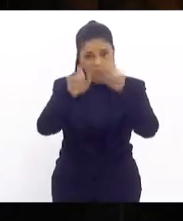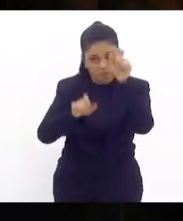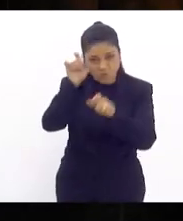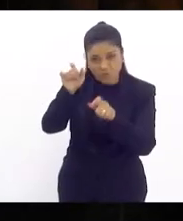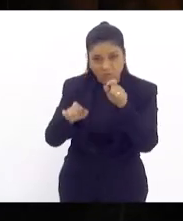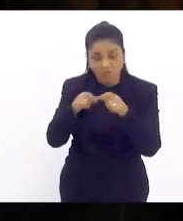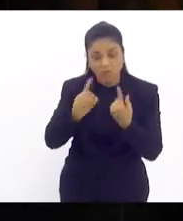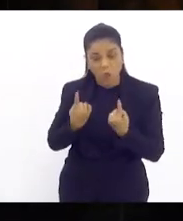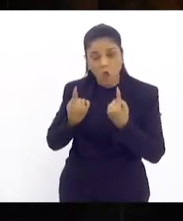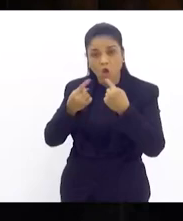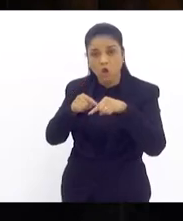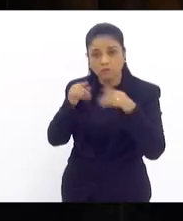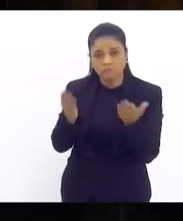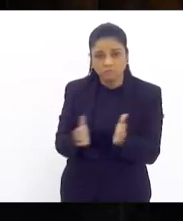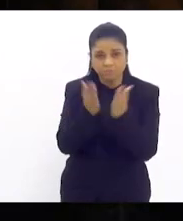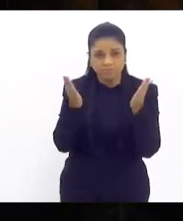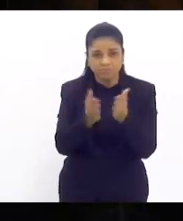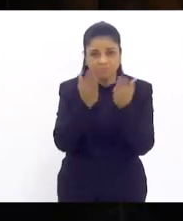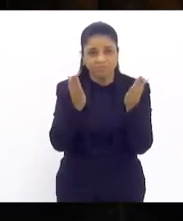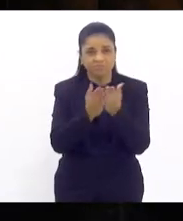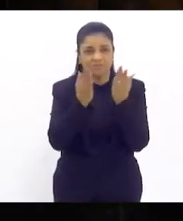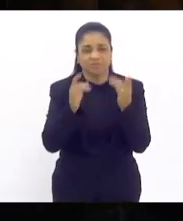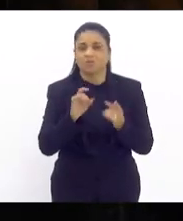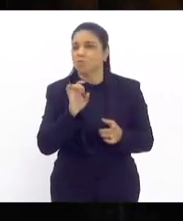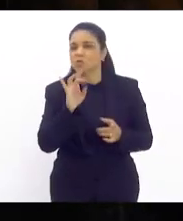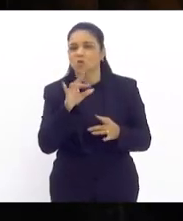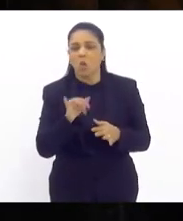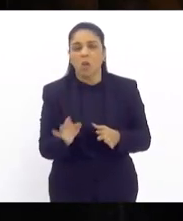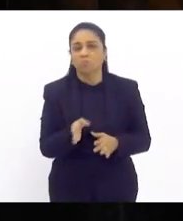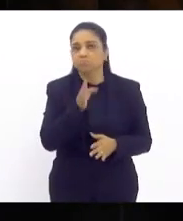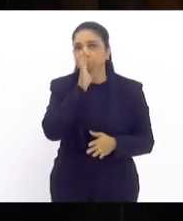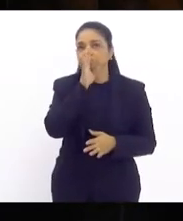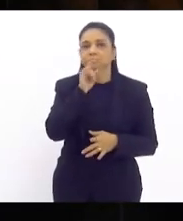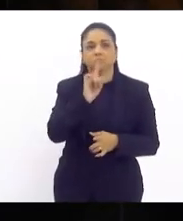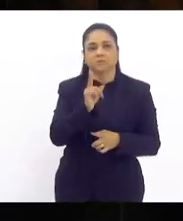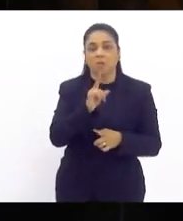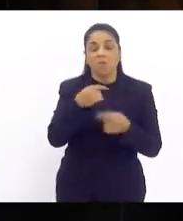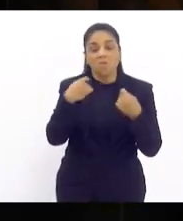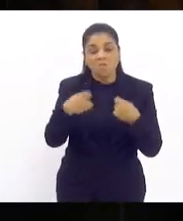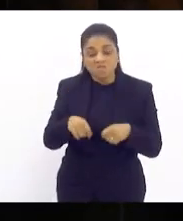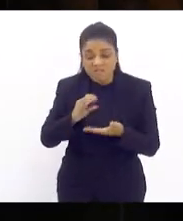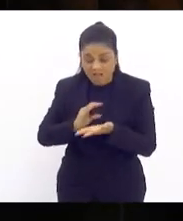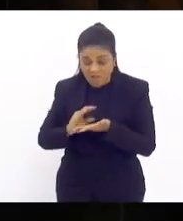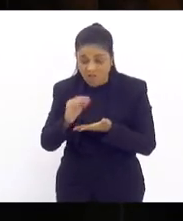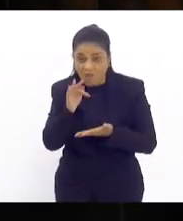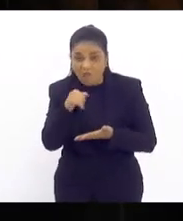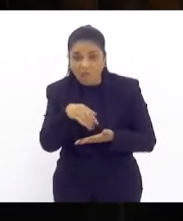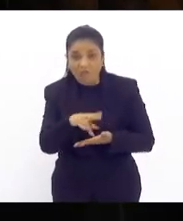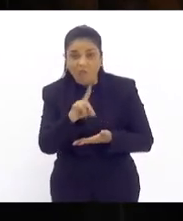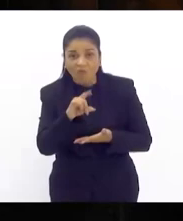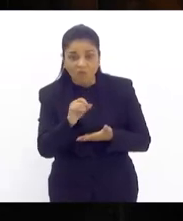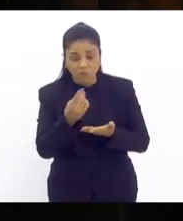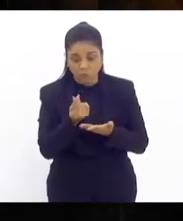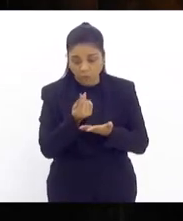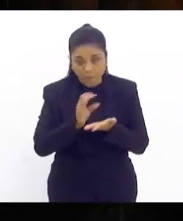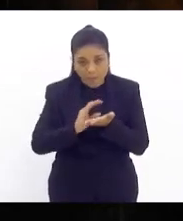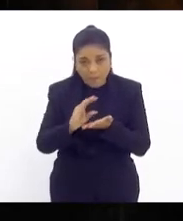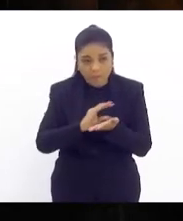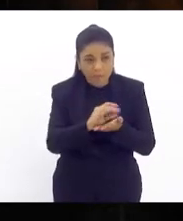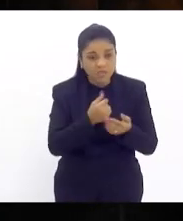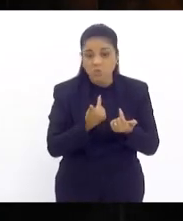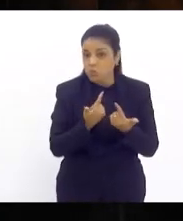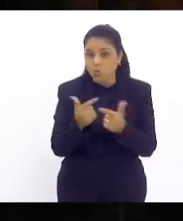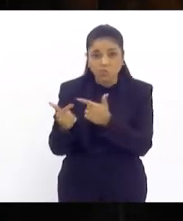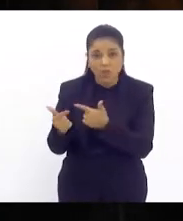de combate à pobreza não deve ser letra morta a gente tem um fundo que não é praticado com esse com